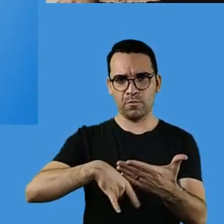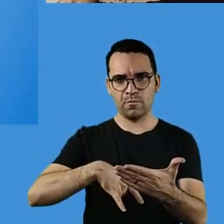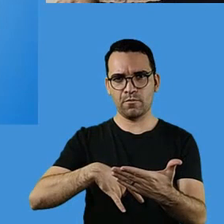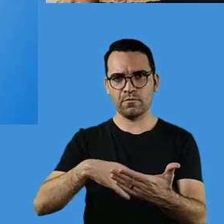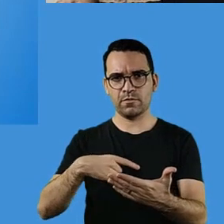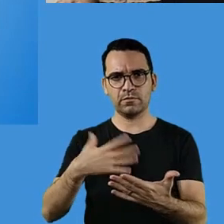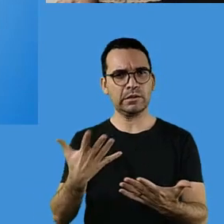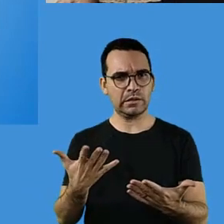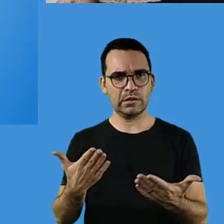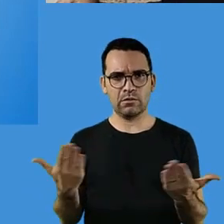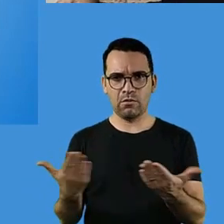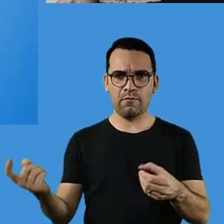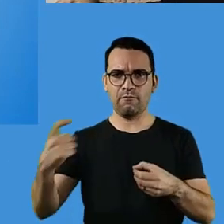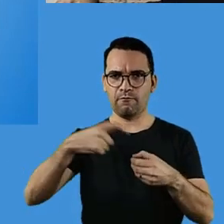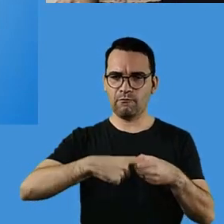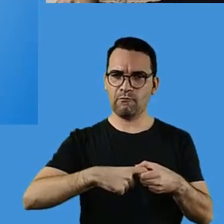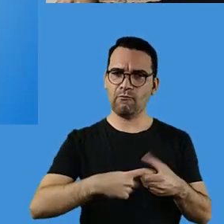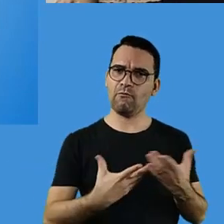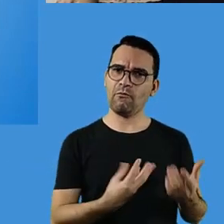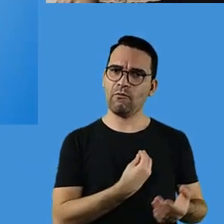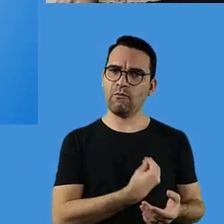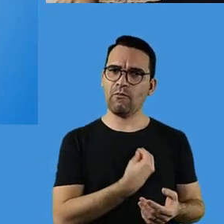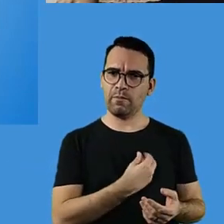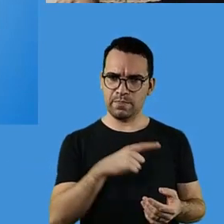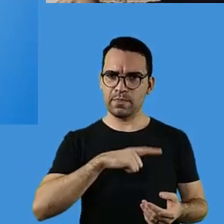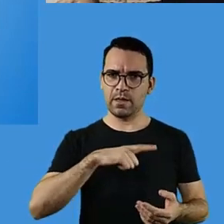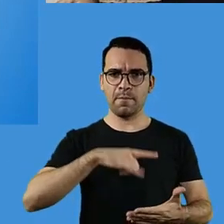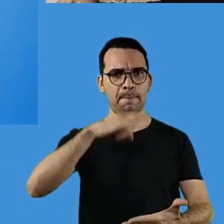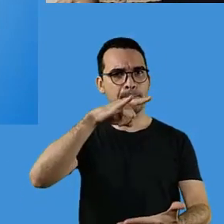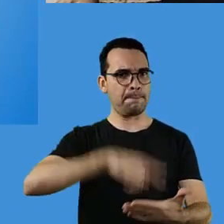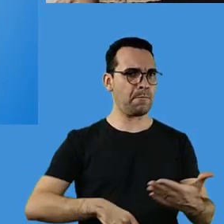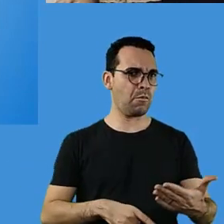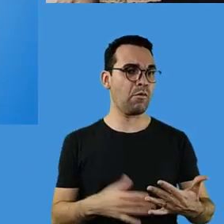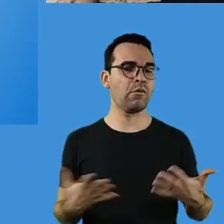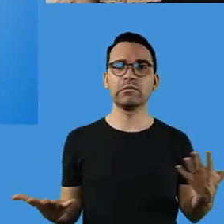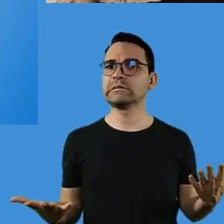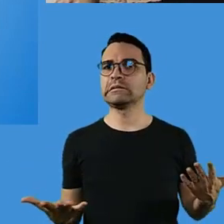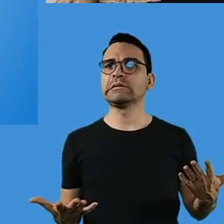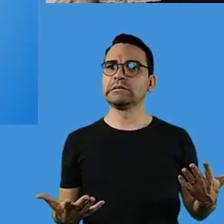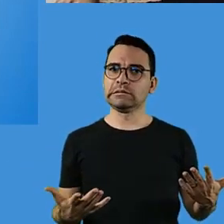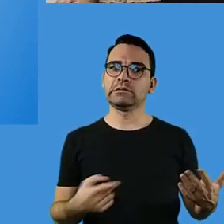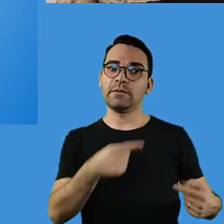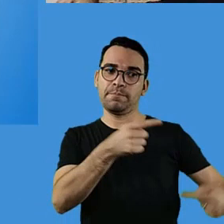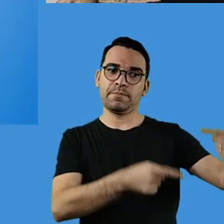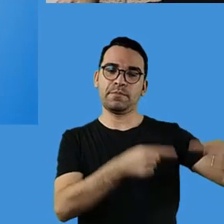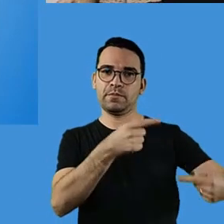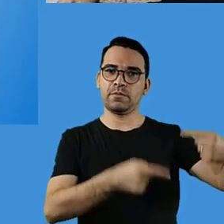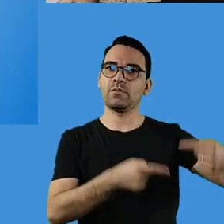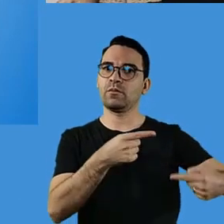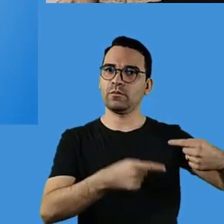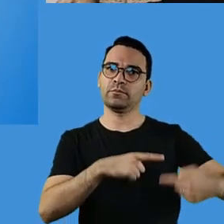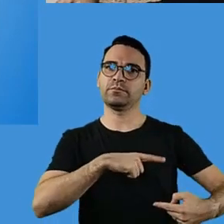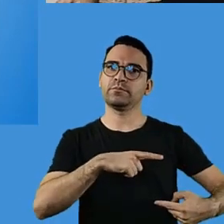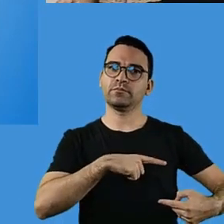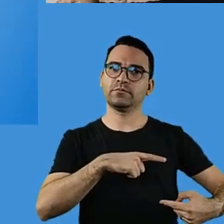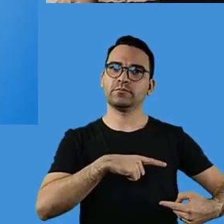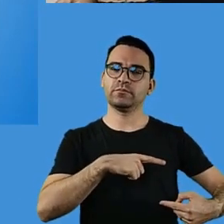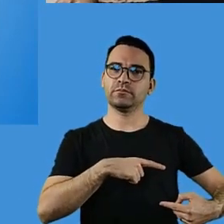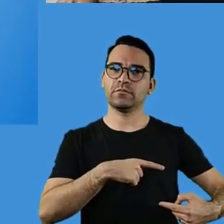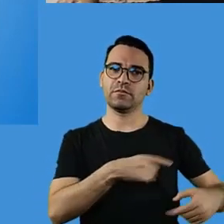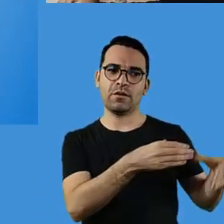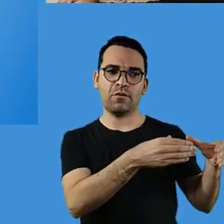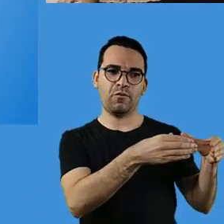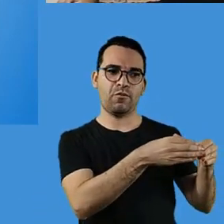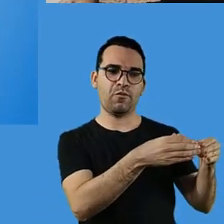depois da suspensão das aulas presenciais? Então, esse debate foi muito intenso. Há um